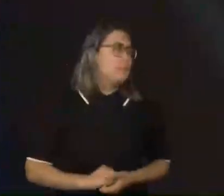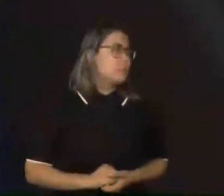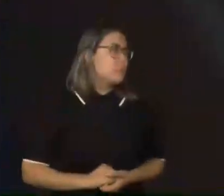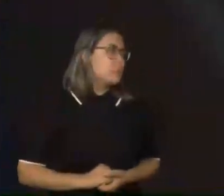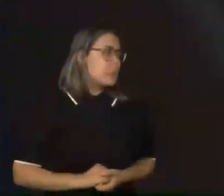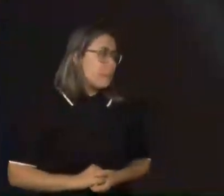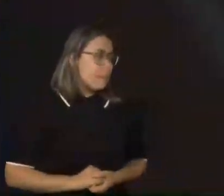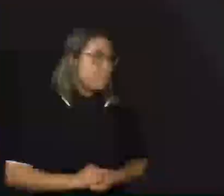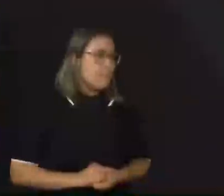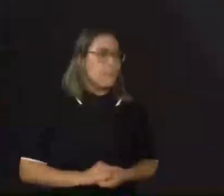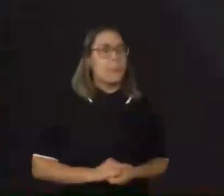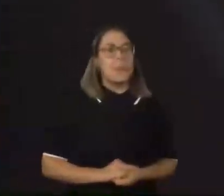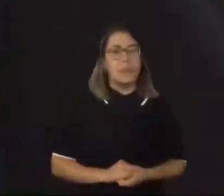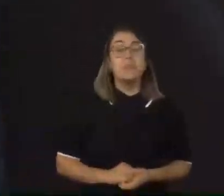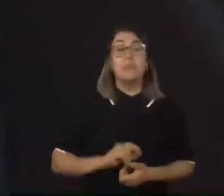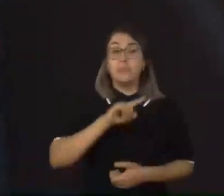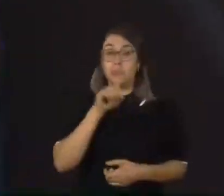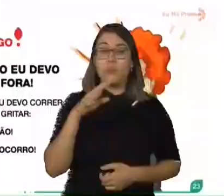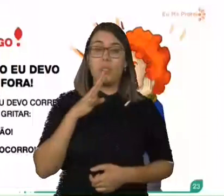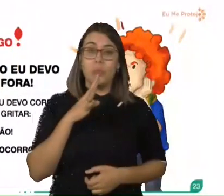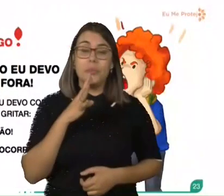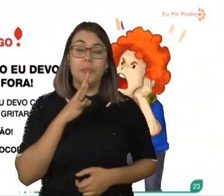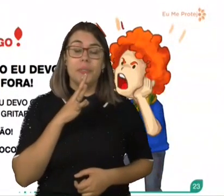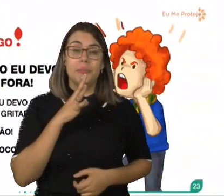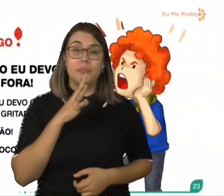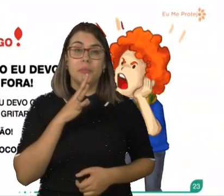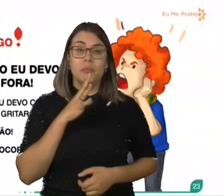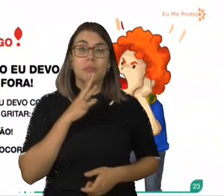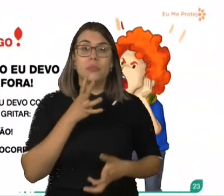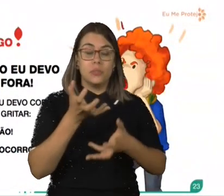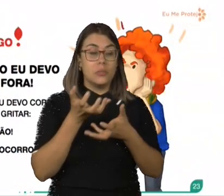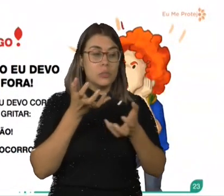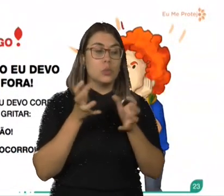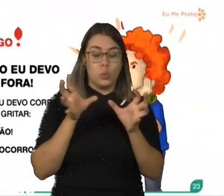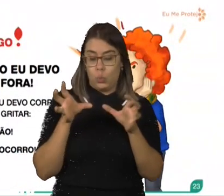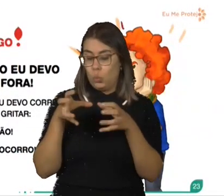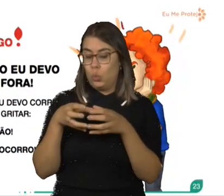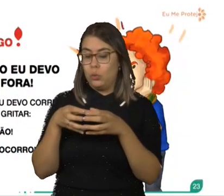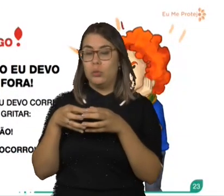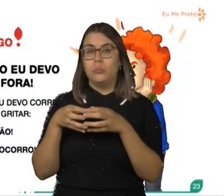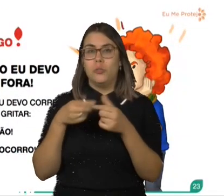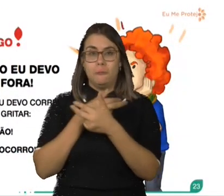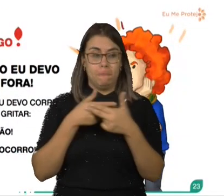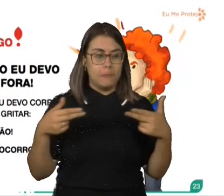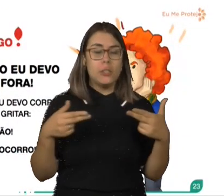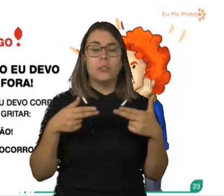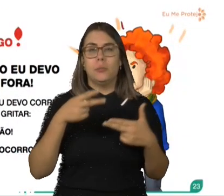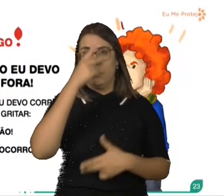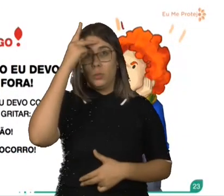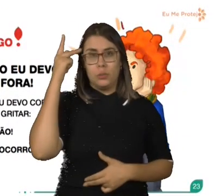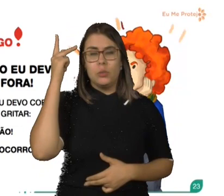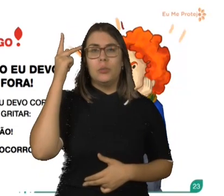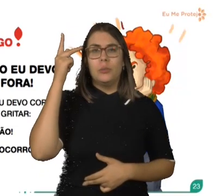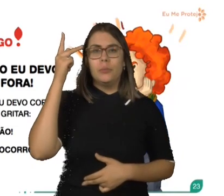viram os slides, para quem conhece, essa cartilha, eu faço parte do grupo, é um grupo multiprofissional que desenvolveu essa